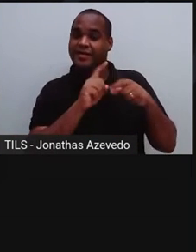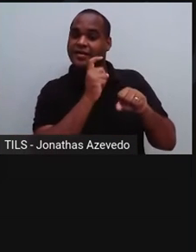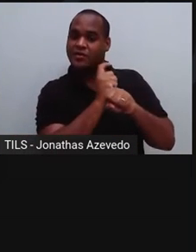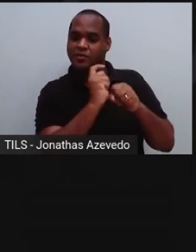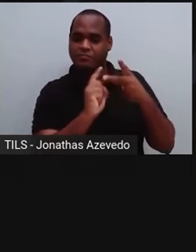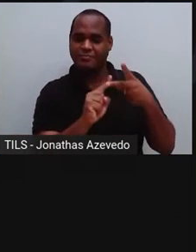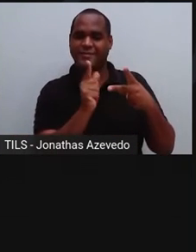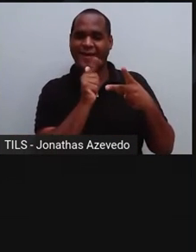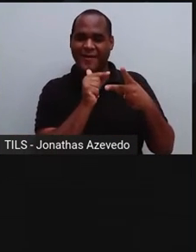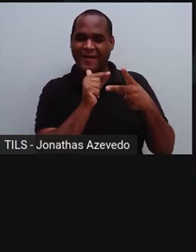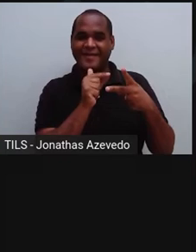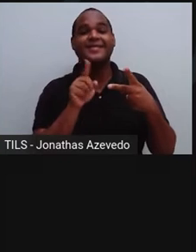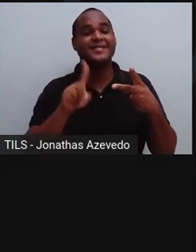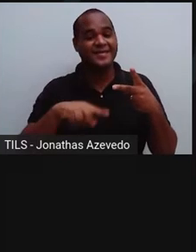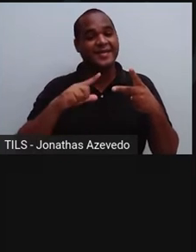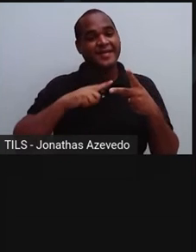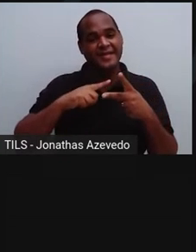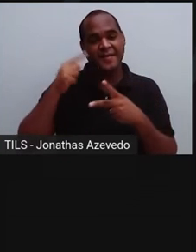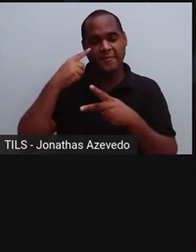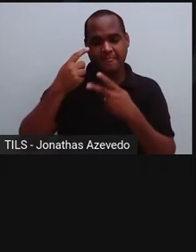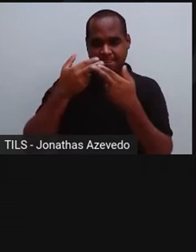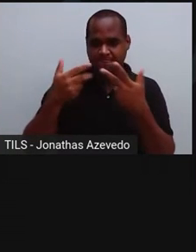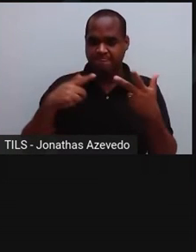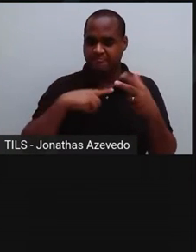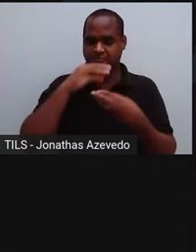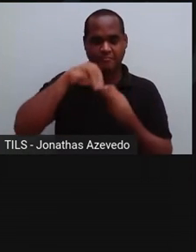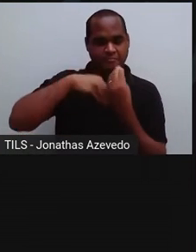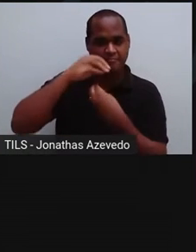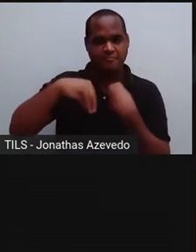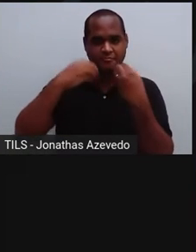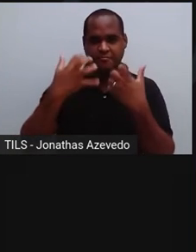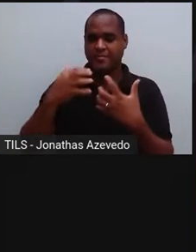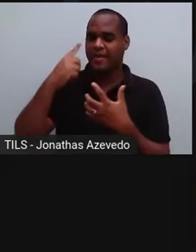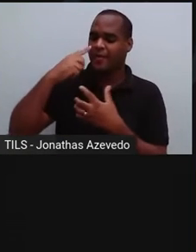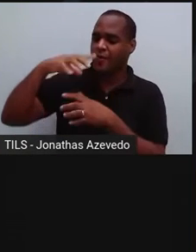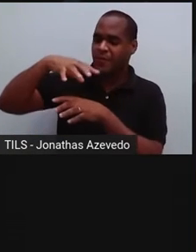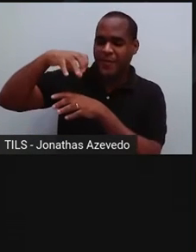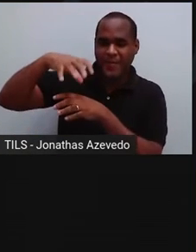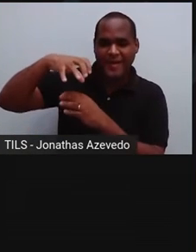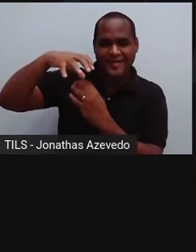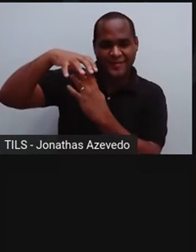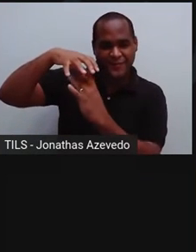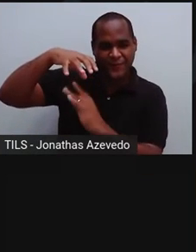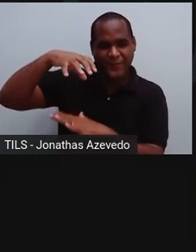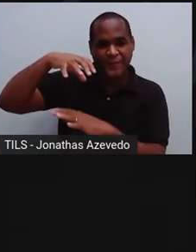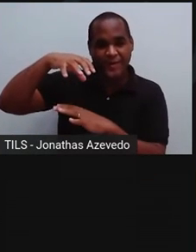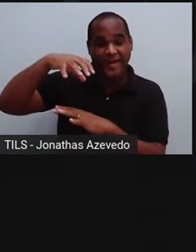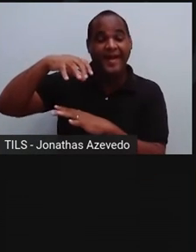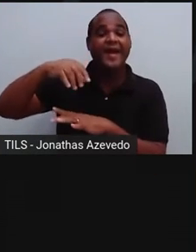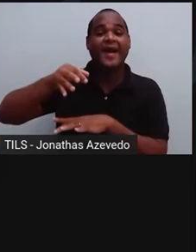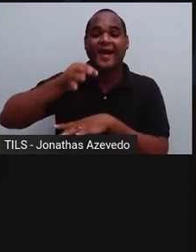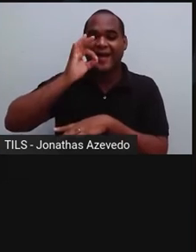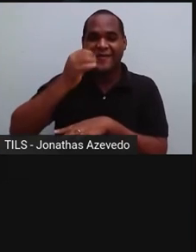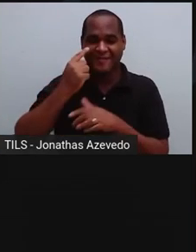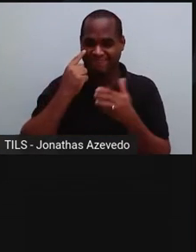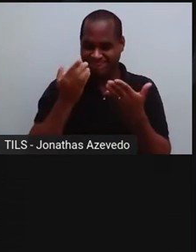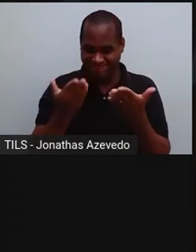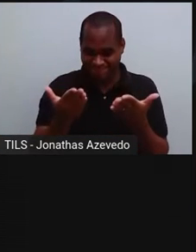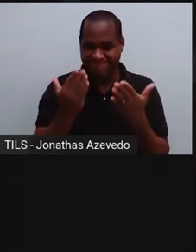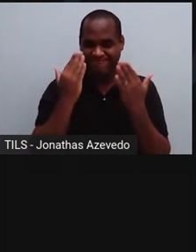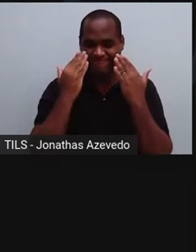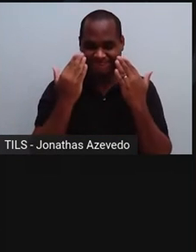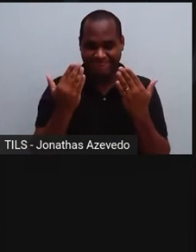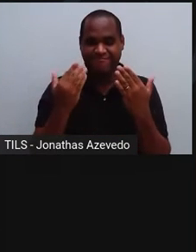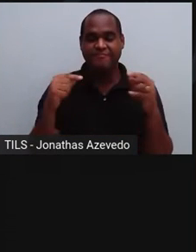líquido, que consiste na passagem da mistura por um filtro. Ao preparar um cafezinho, você está realizando a filtração, pois quando você está